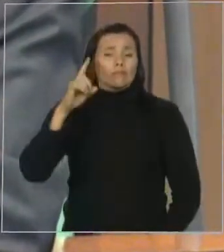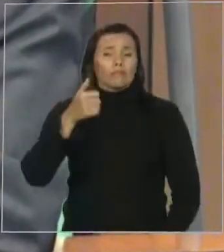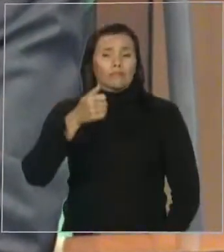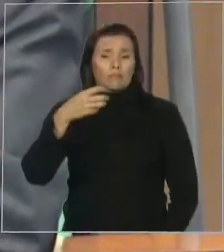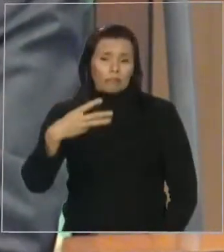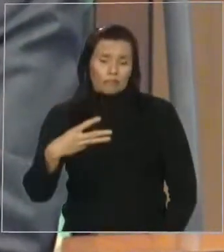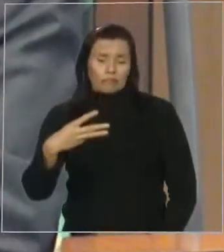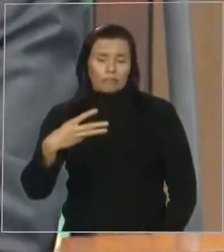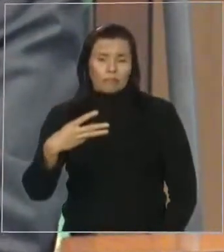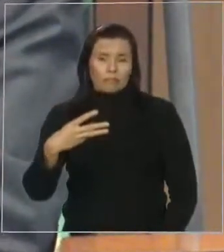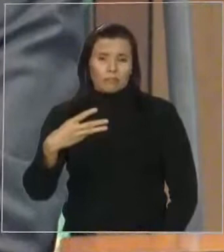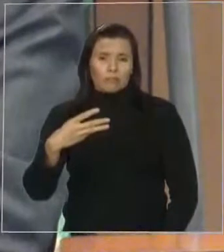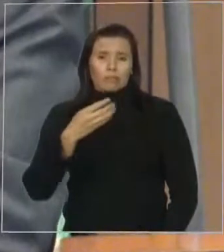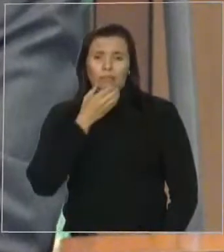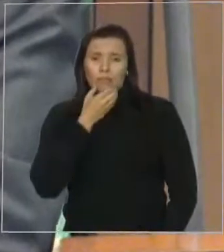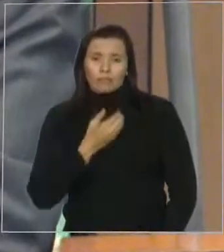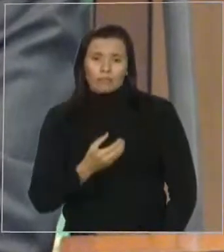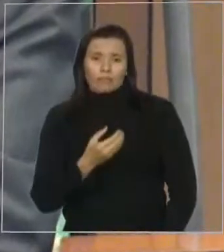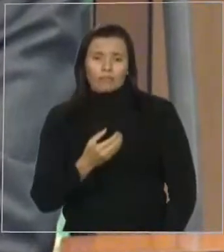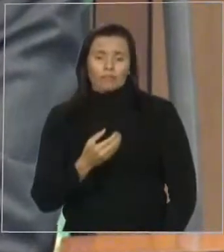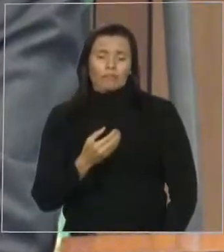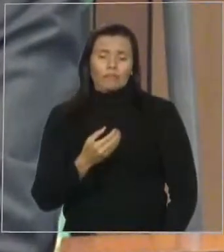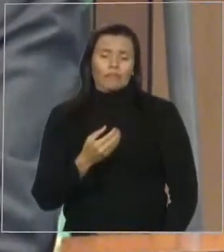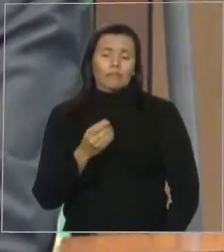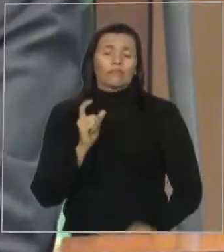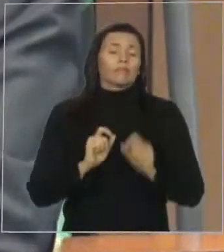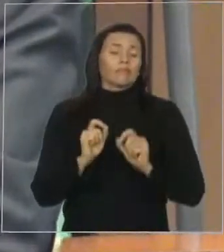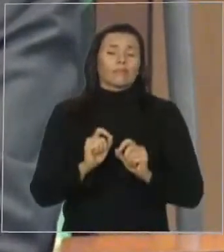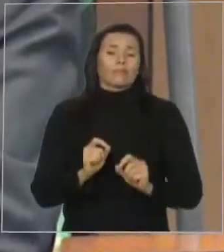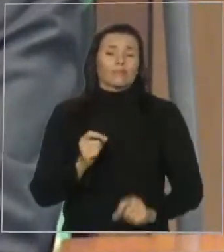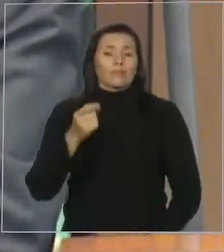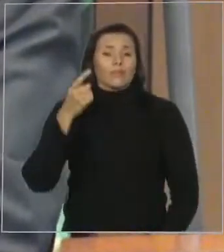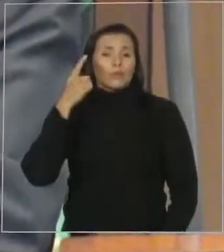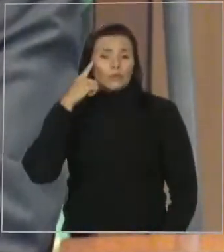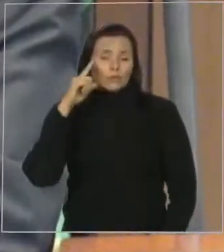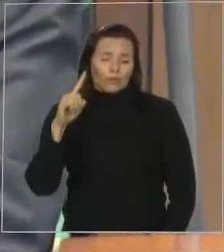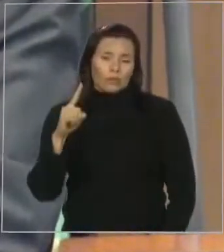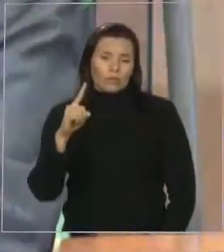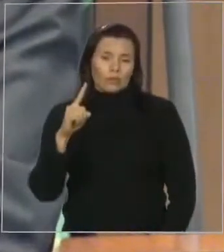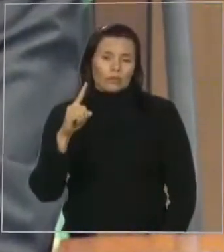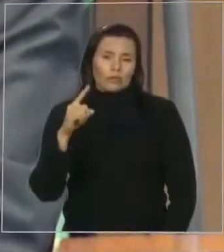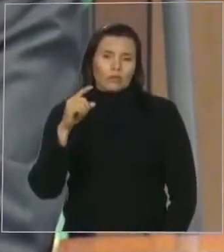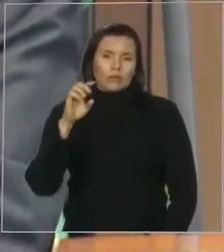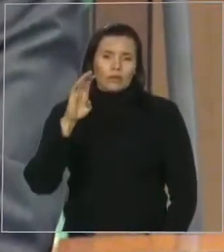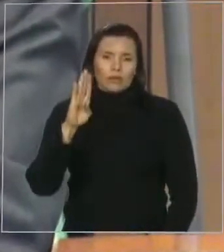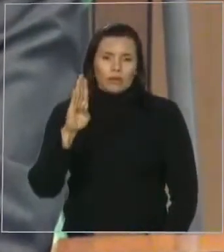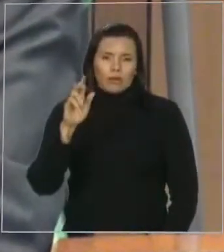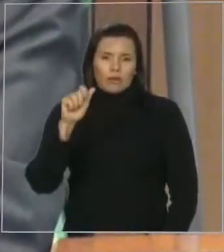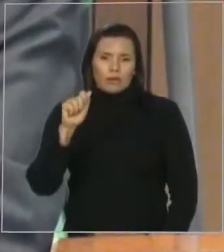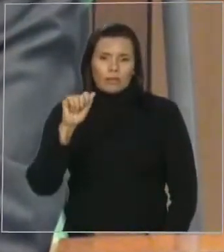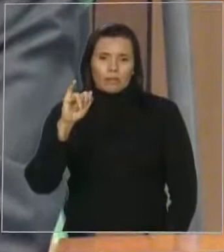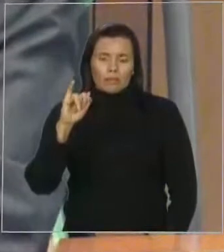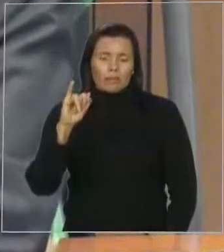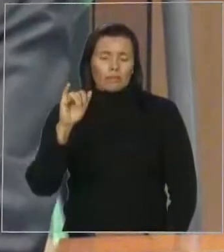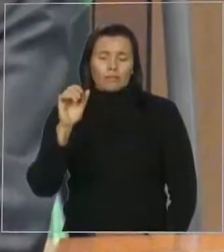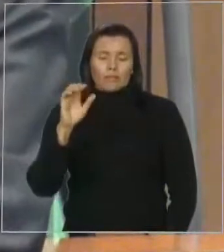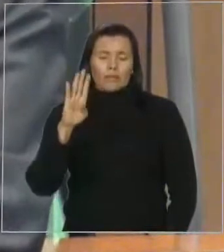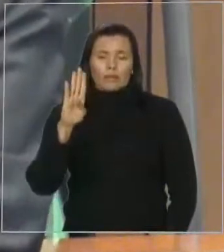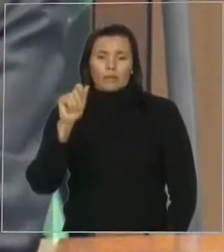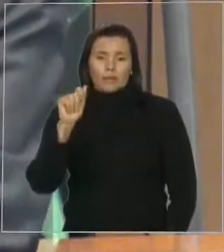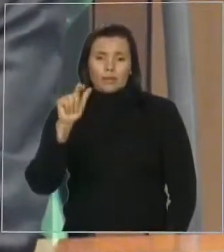dezembro. Por incrível que pareça, não havia no calendário oficial do Maranhão